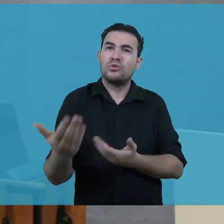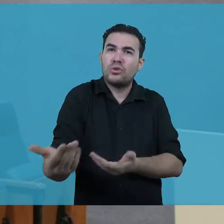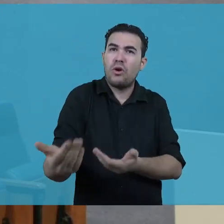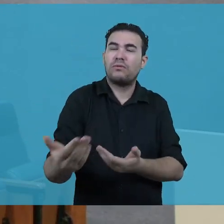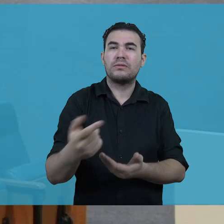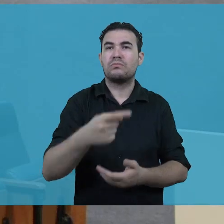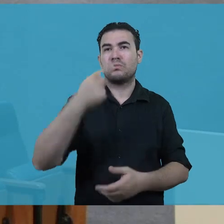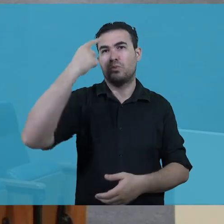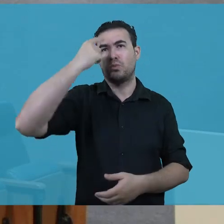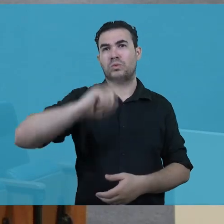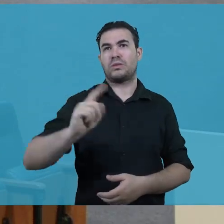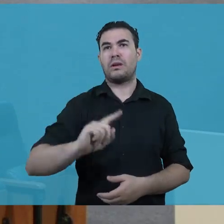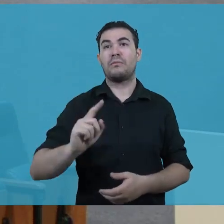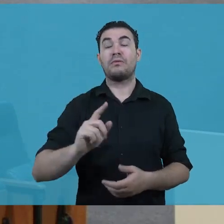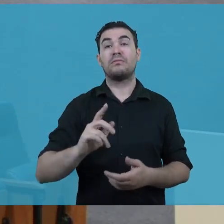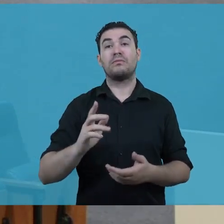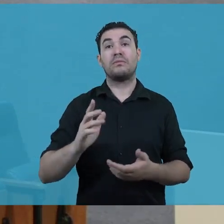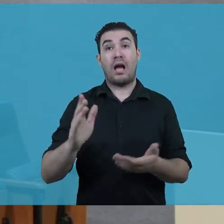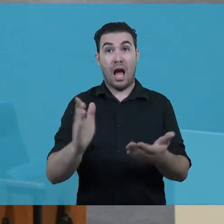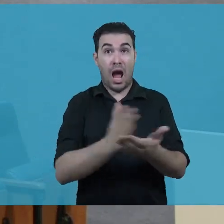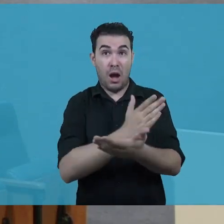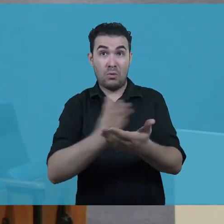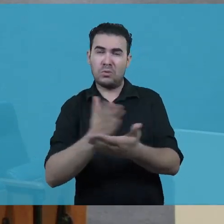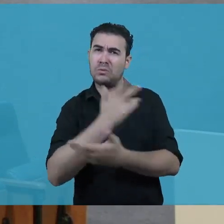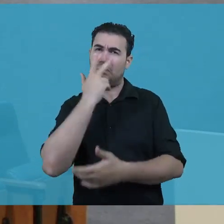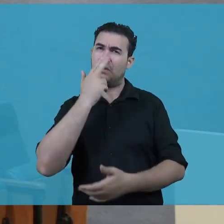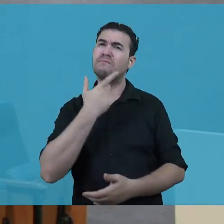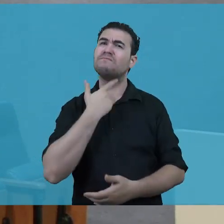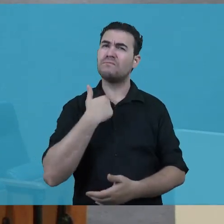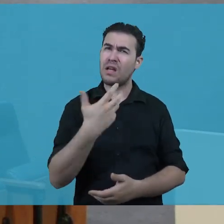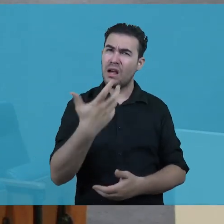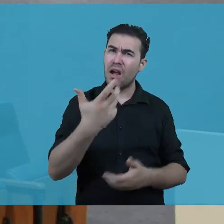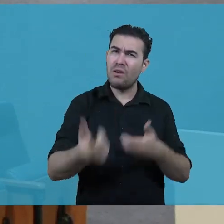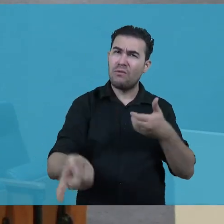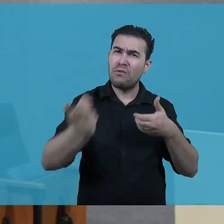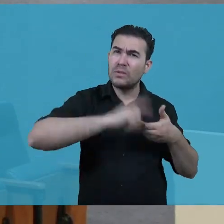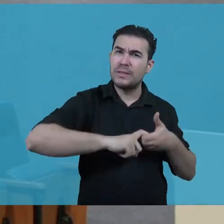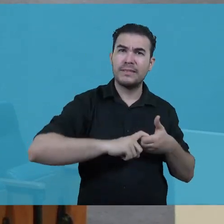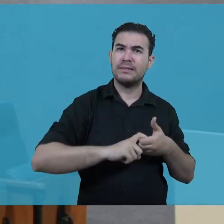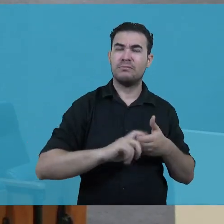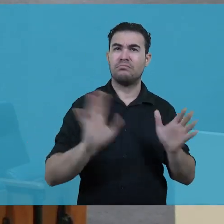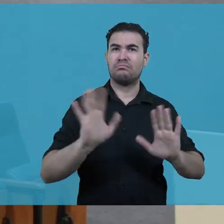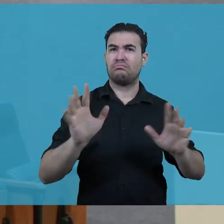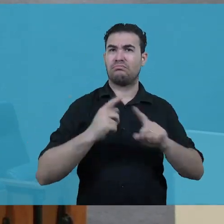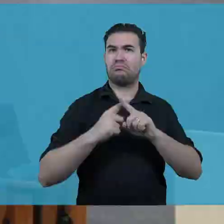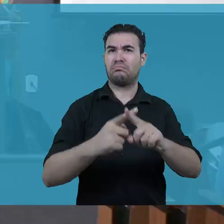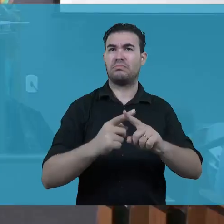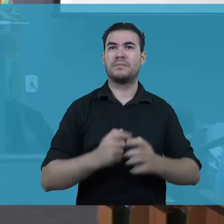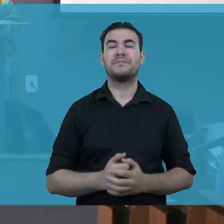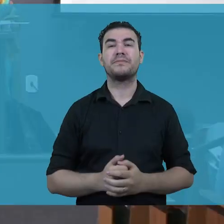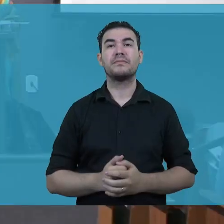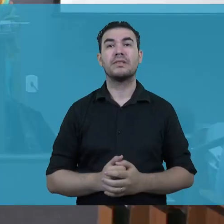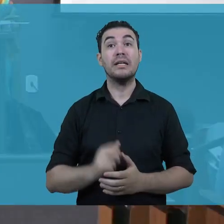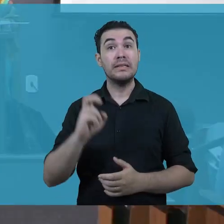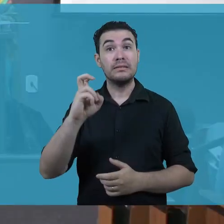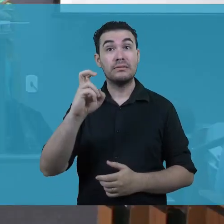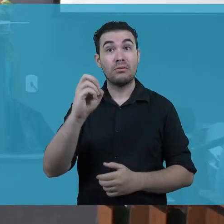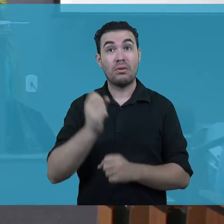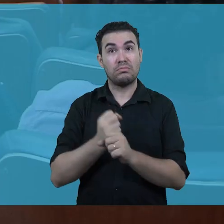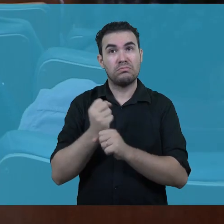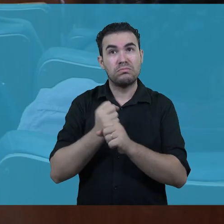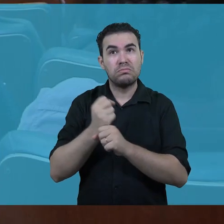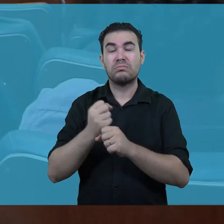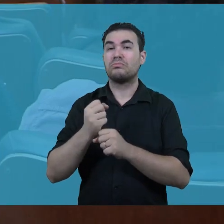passou por isso e que, às vezes, algumas pessoas querem voltar a esse regime militar. Em 50 anos de